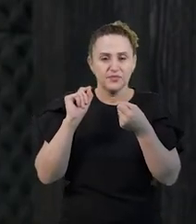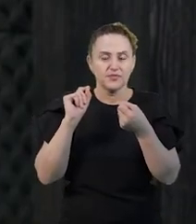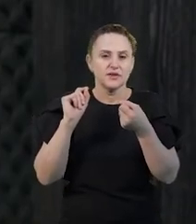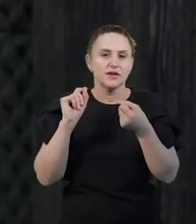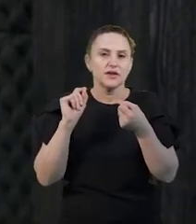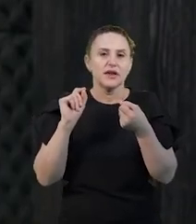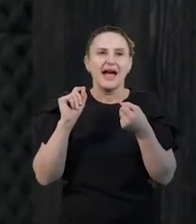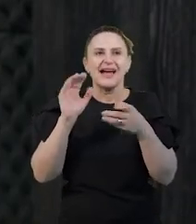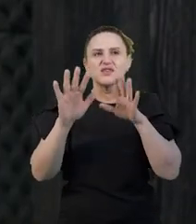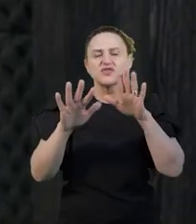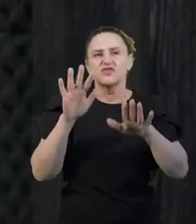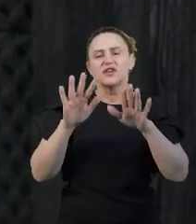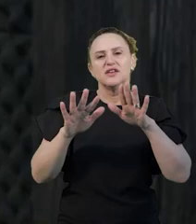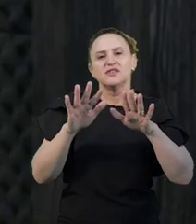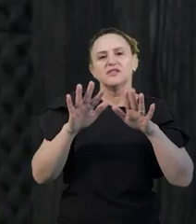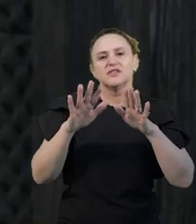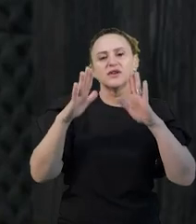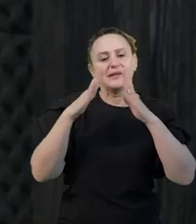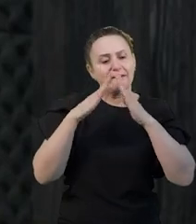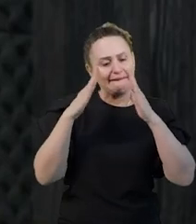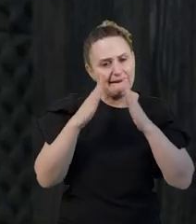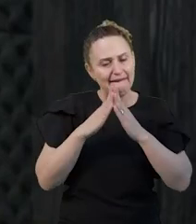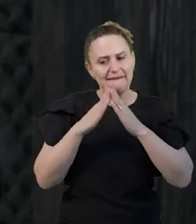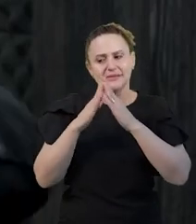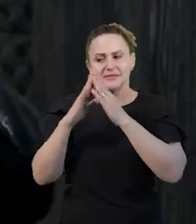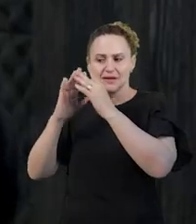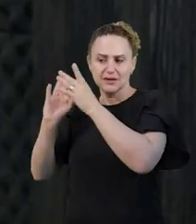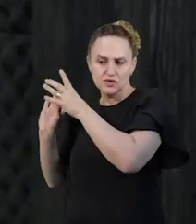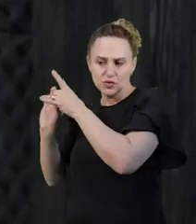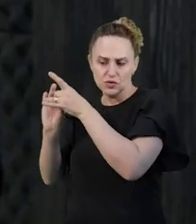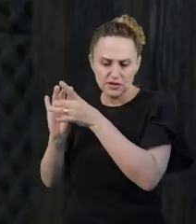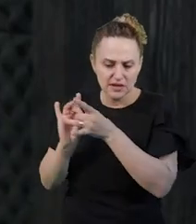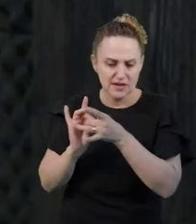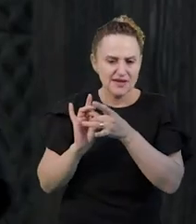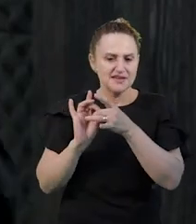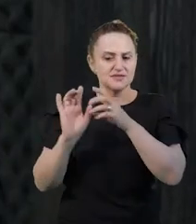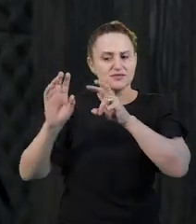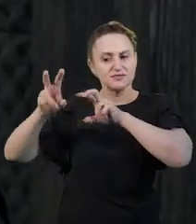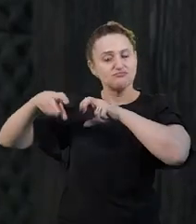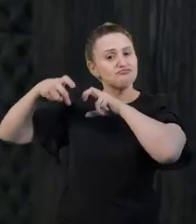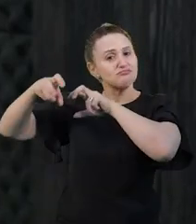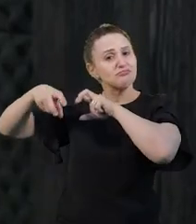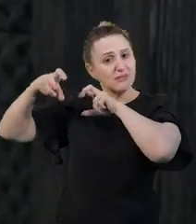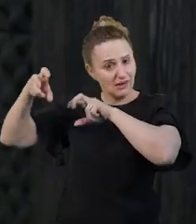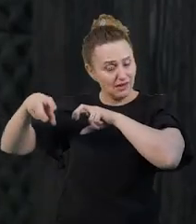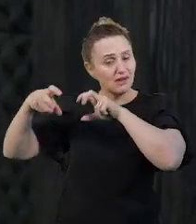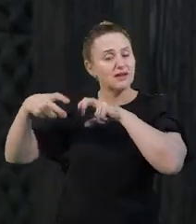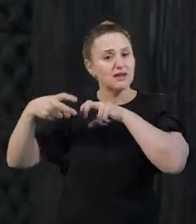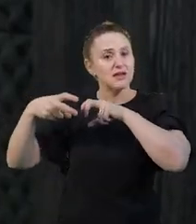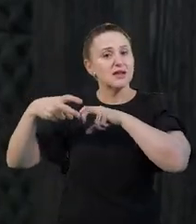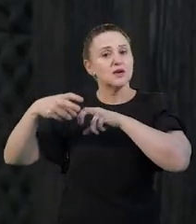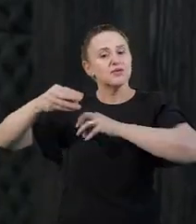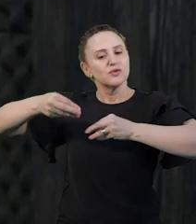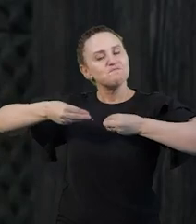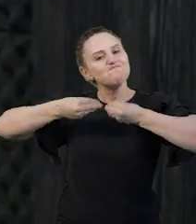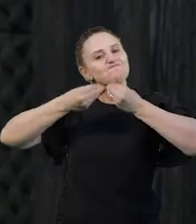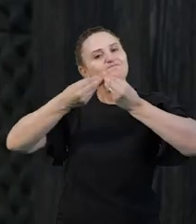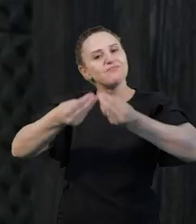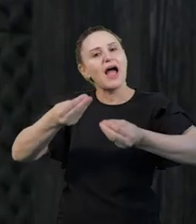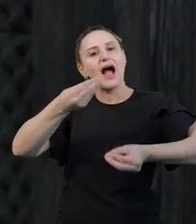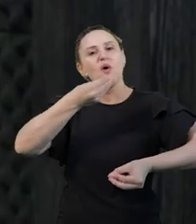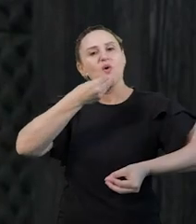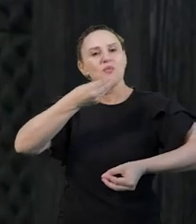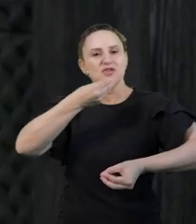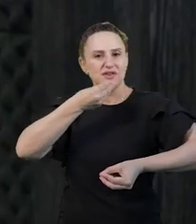propriedade do seu pai, ele tem um interesse sobre a agricultura, ou isso, ou aquilo, enfim. Eu estou dando oportunidade para que eles